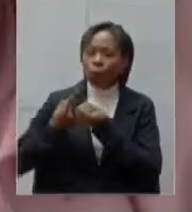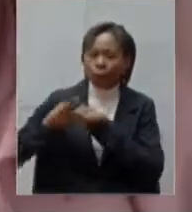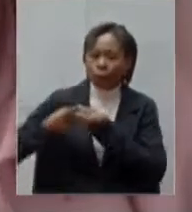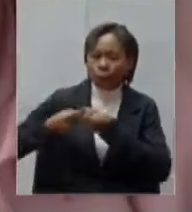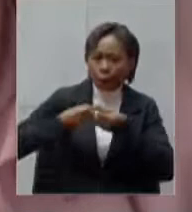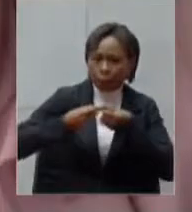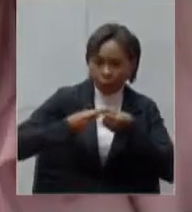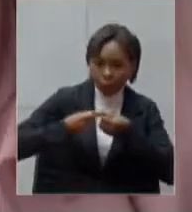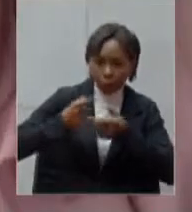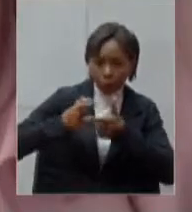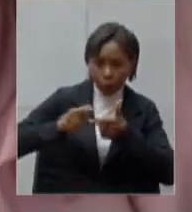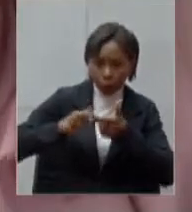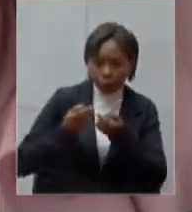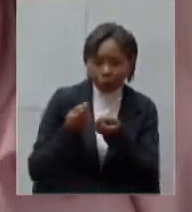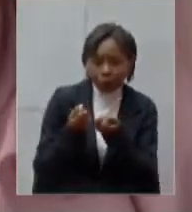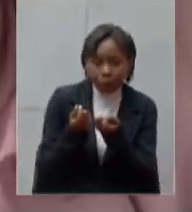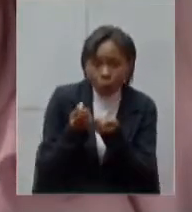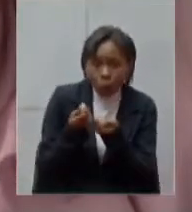municípios não podem